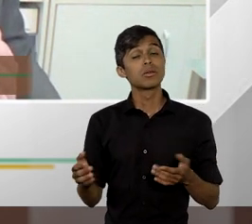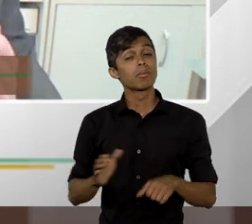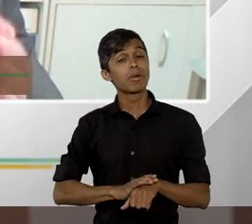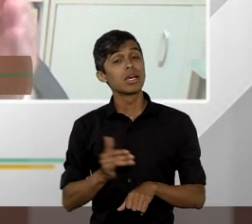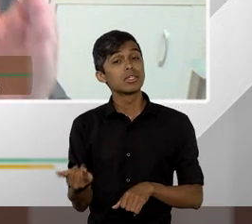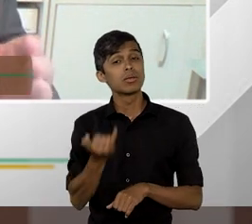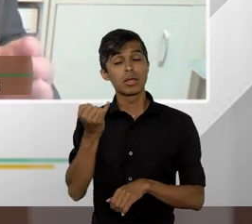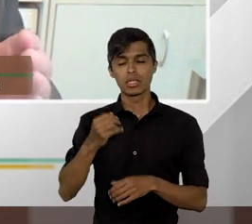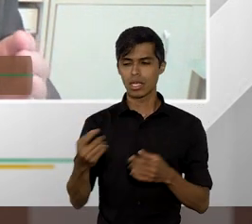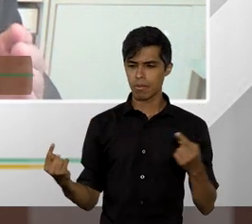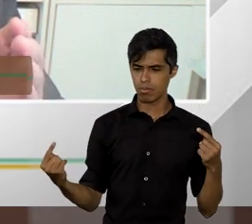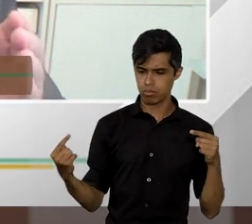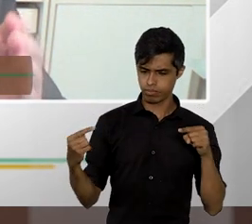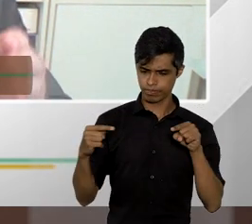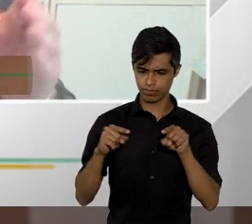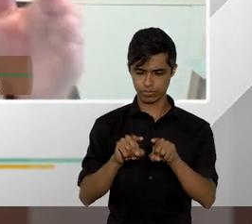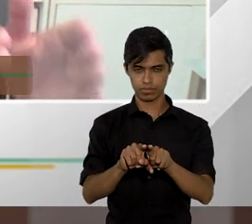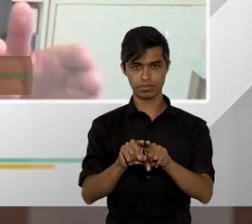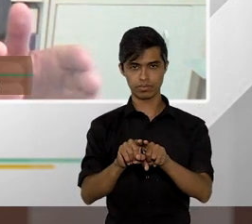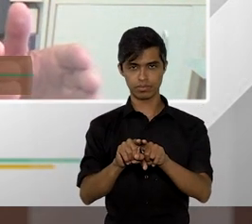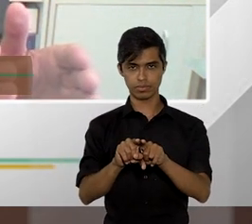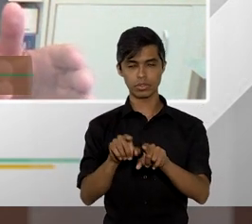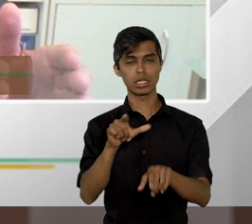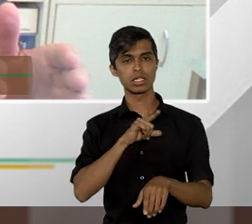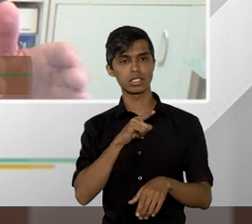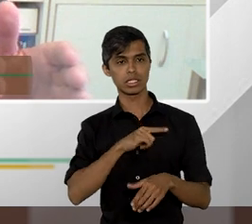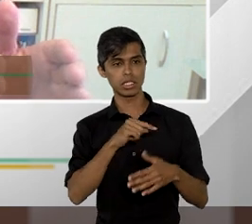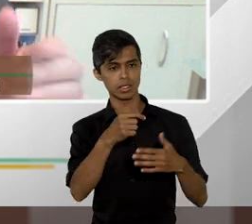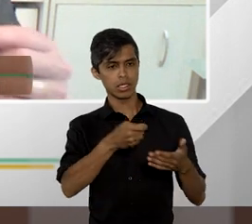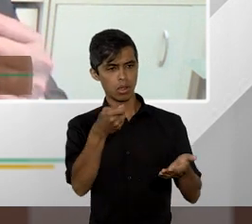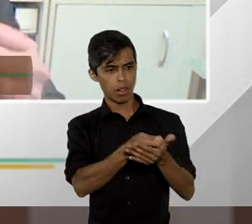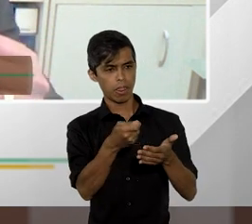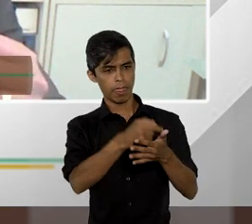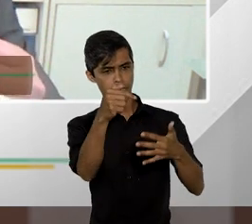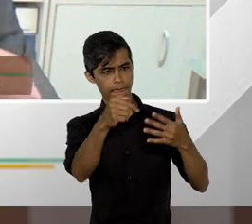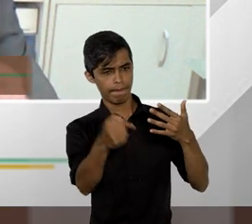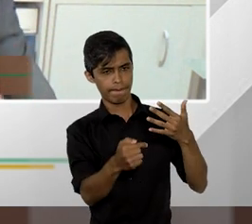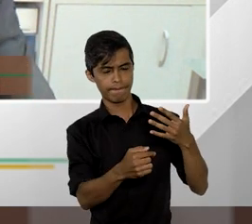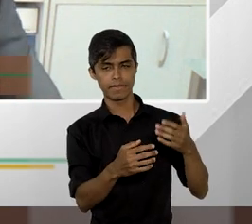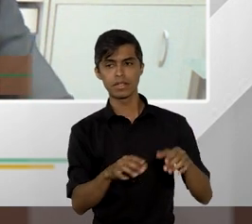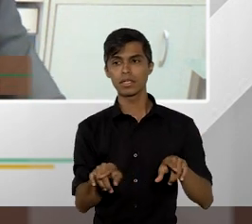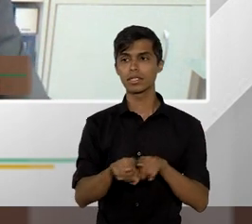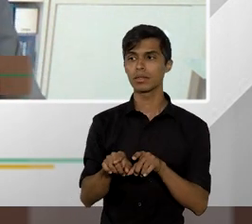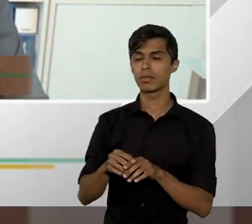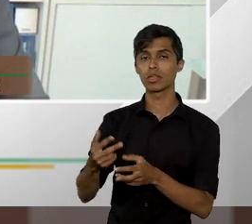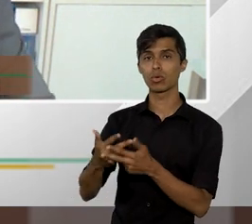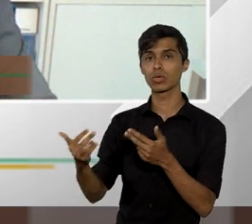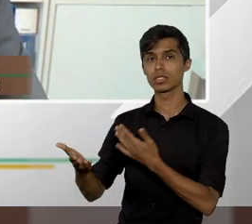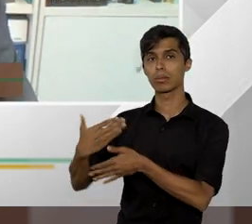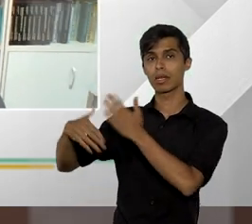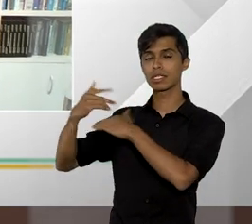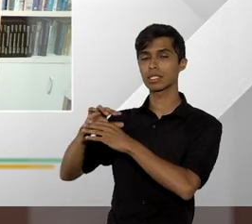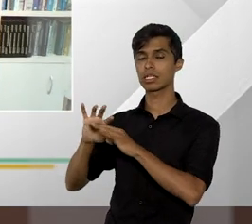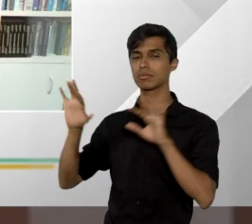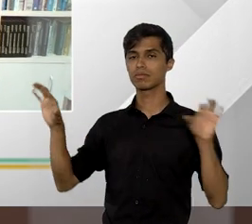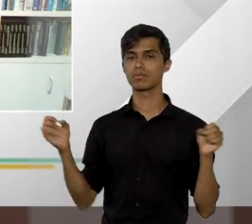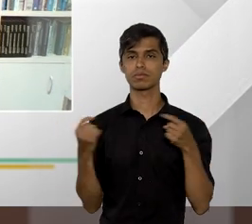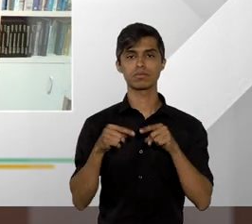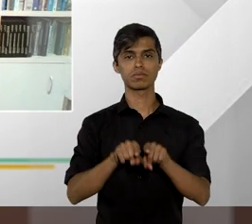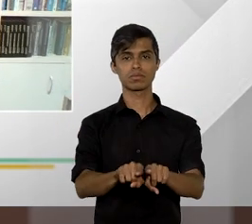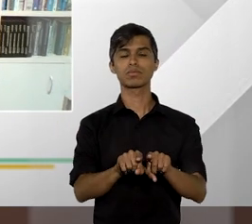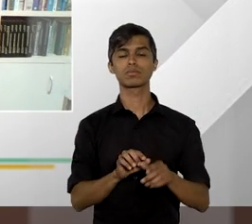é a aproximação do requisito de admissibilidade com a técnica de formação de precedente seja ela qual for